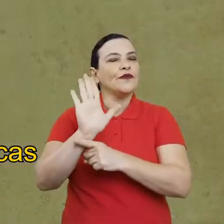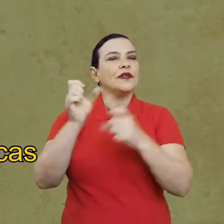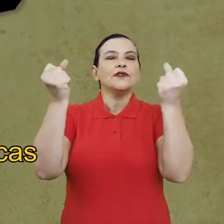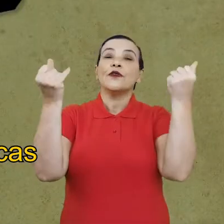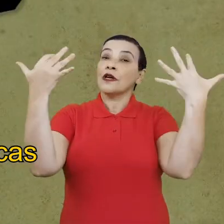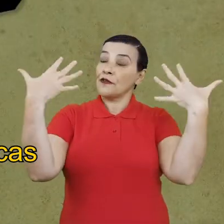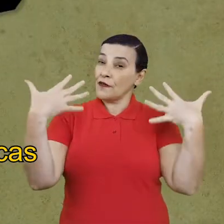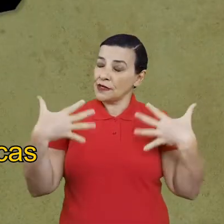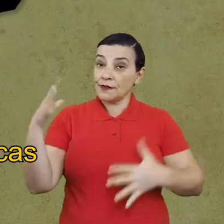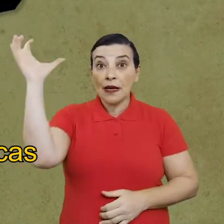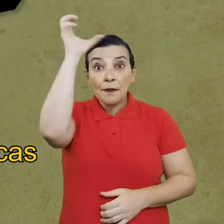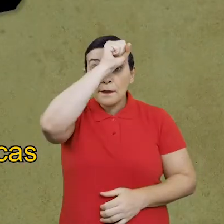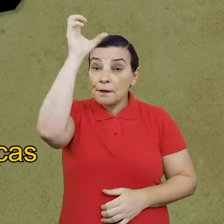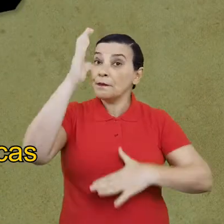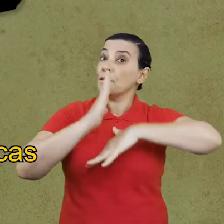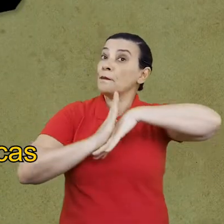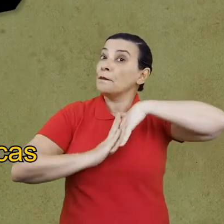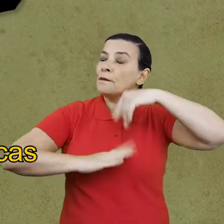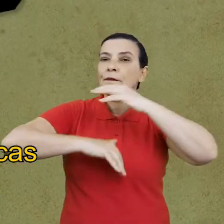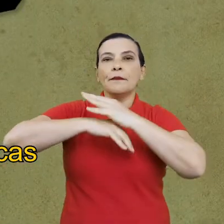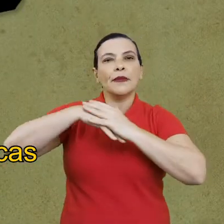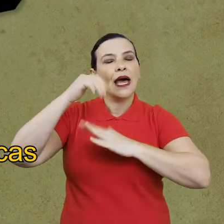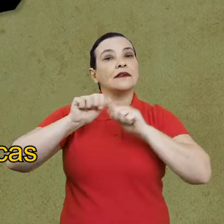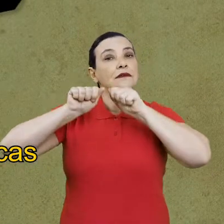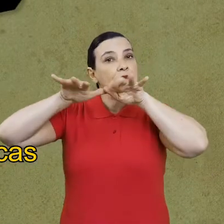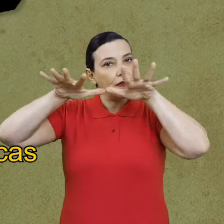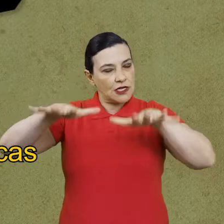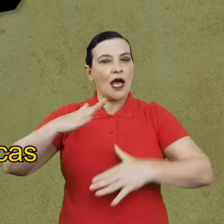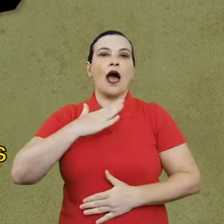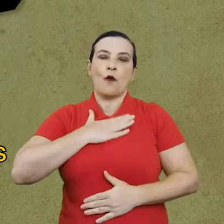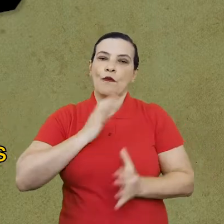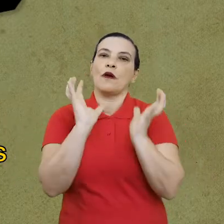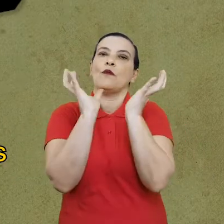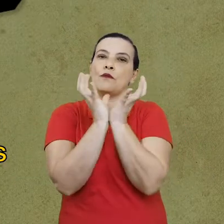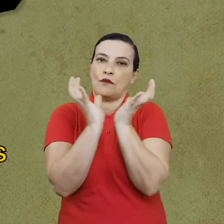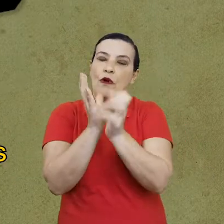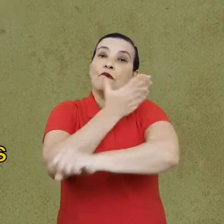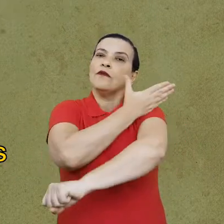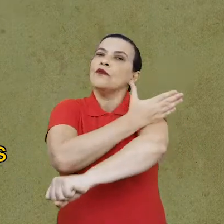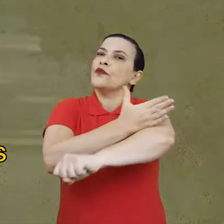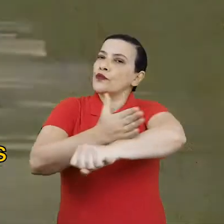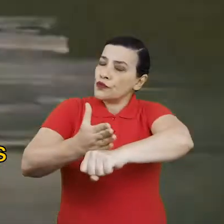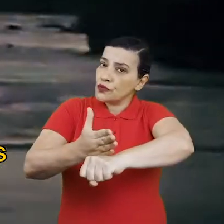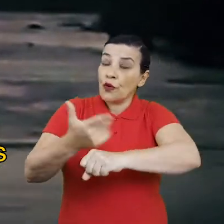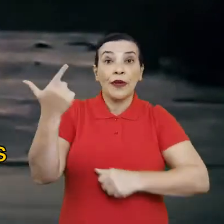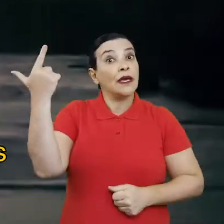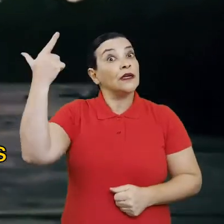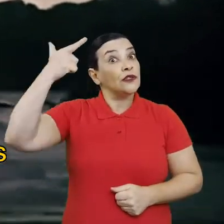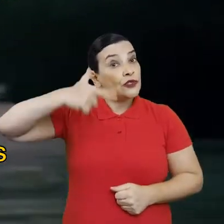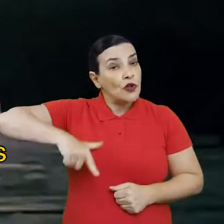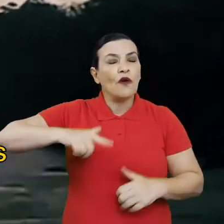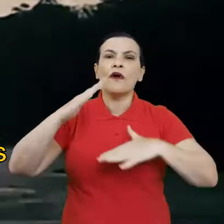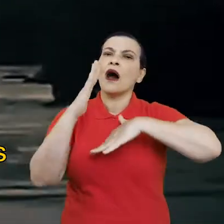falar sobre saberes e práticas de benzimento, praticado pelo meu povo. Vale destacar novamente que essas